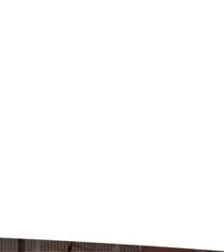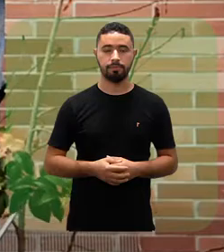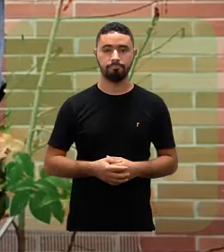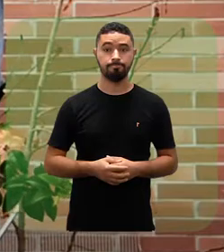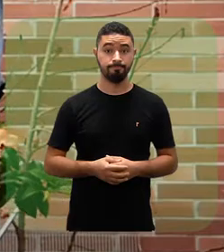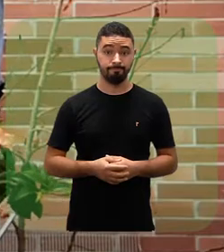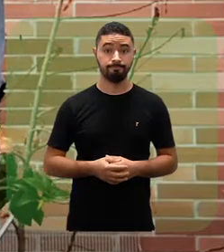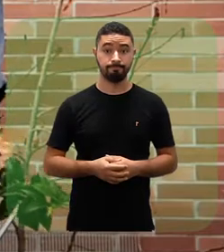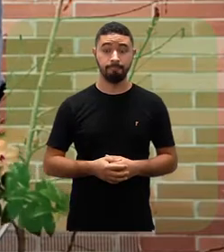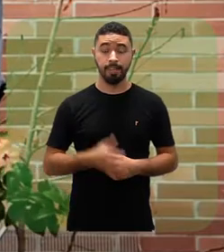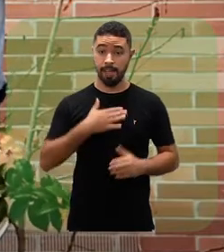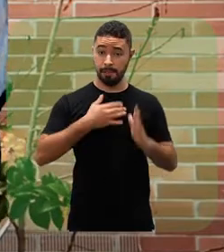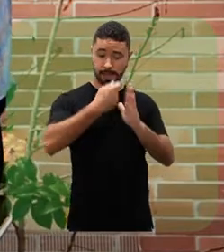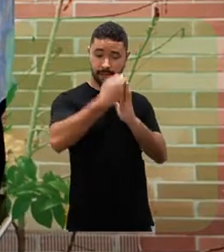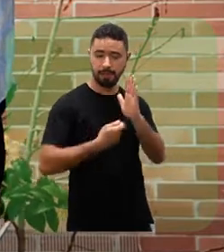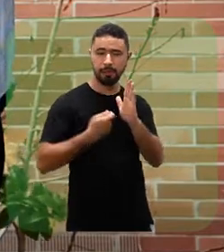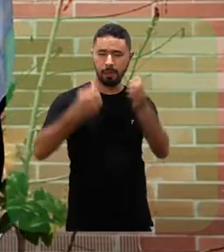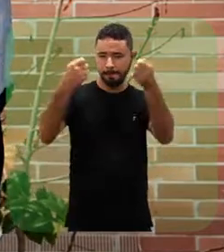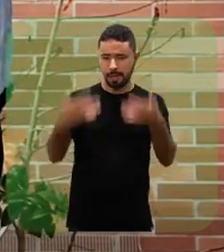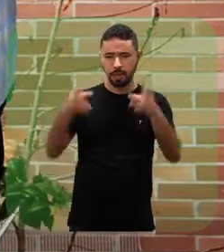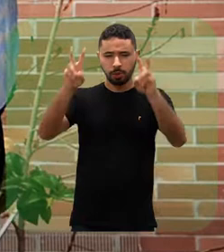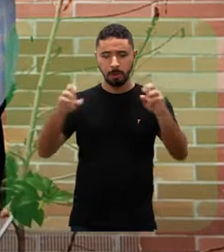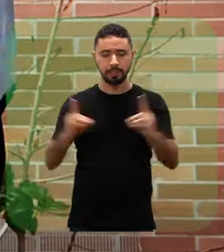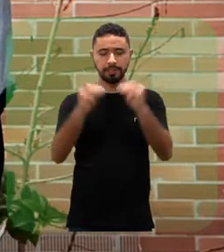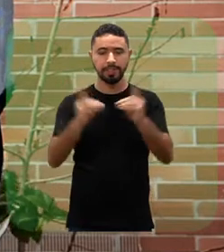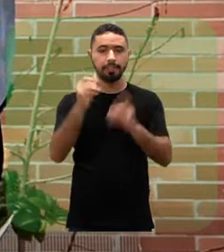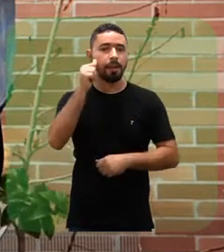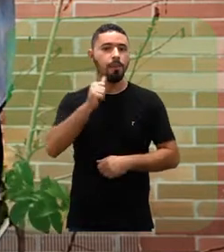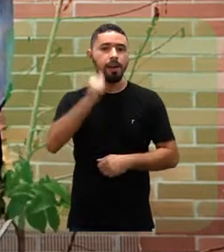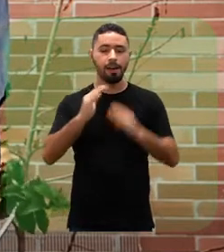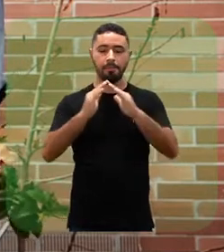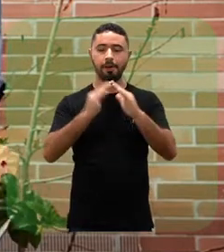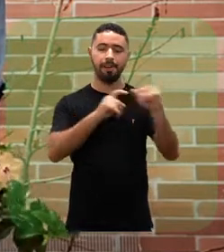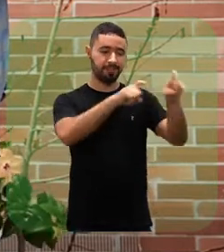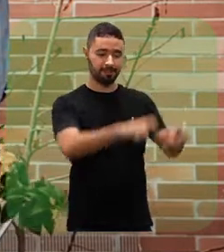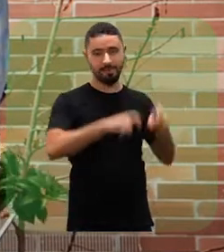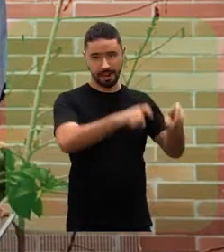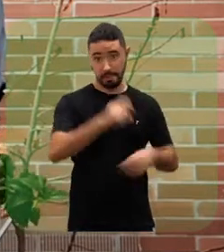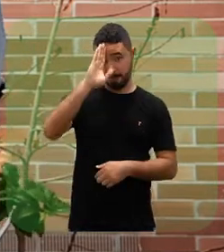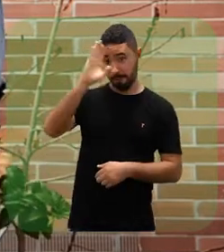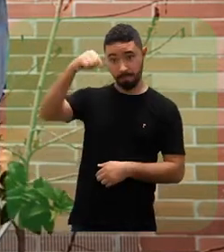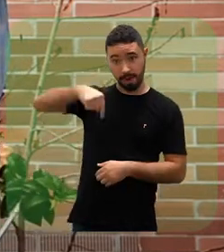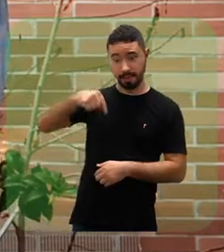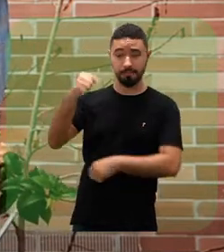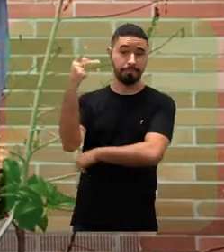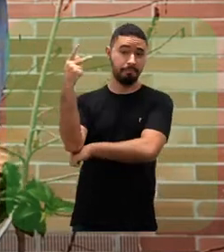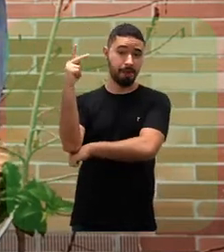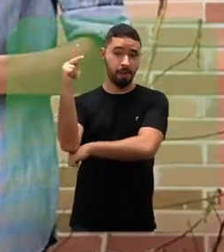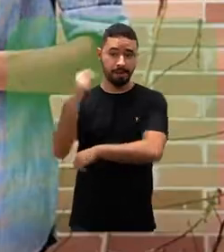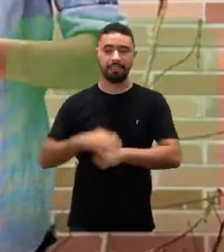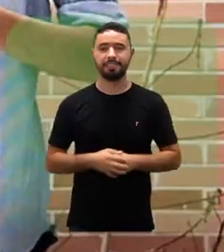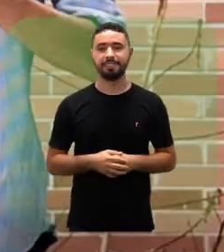E eu abordei na redação as didáticas das mulheres no campo, principalmente aqui no município de